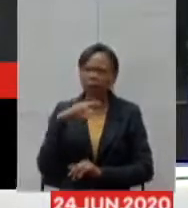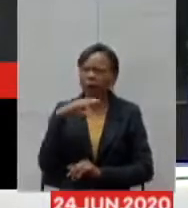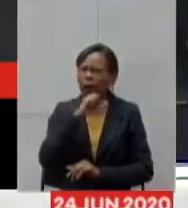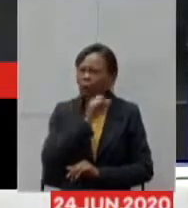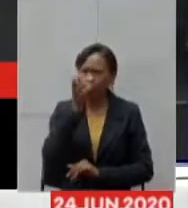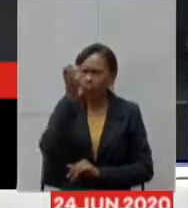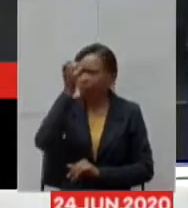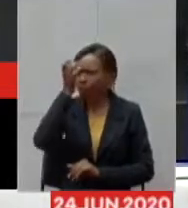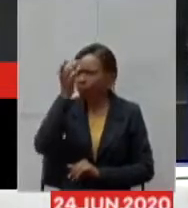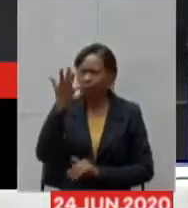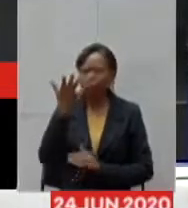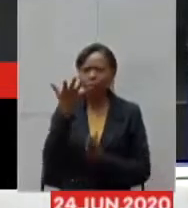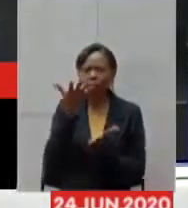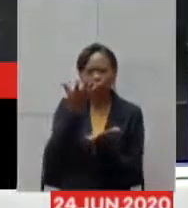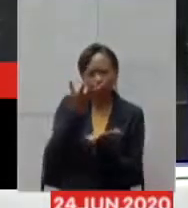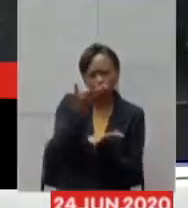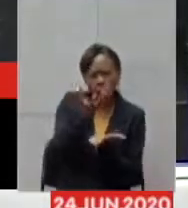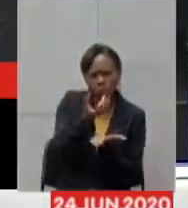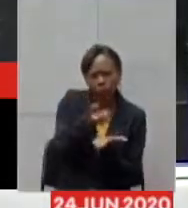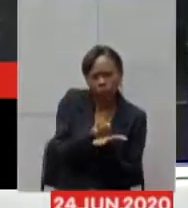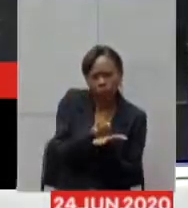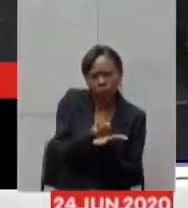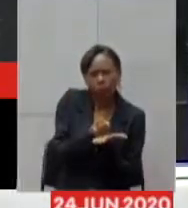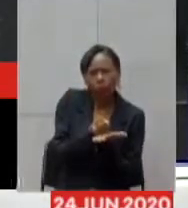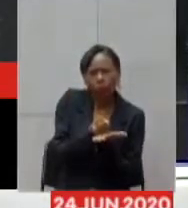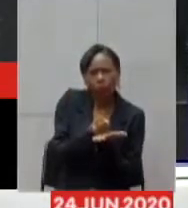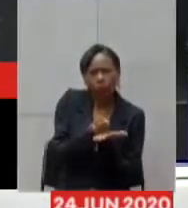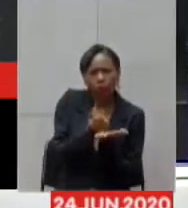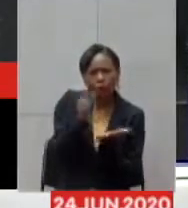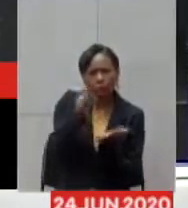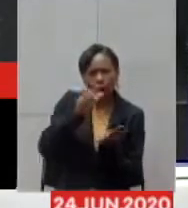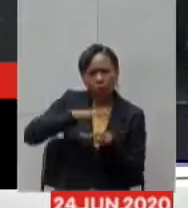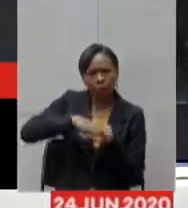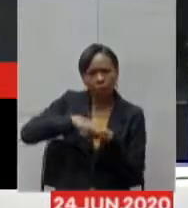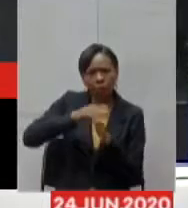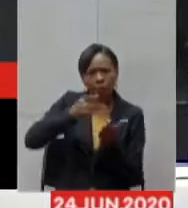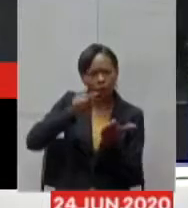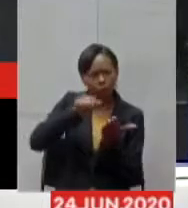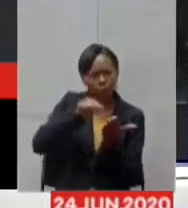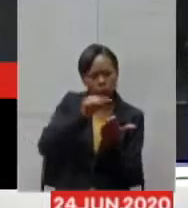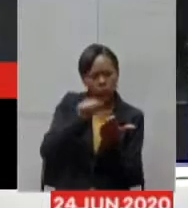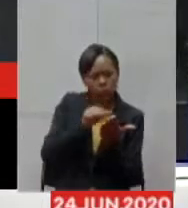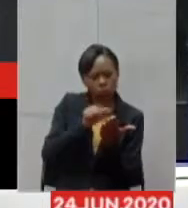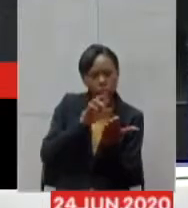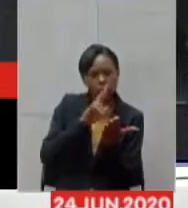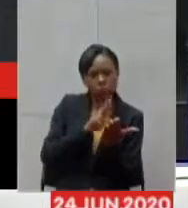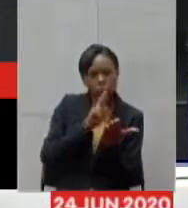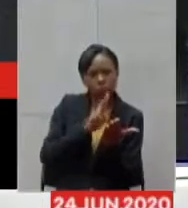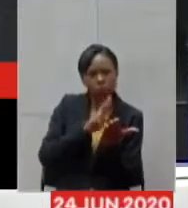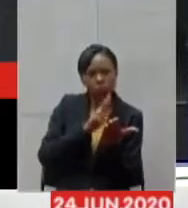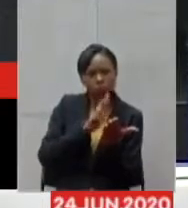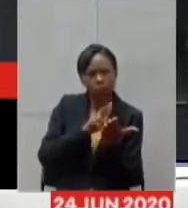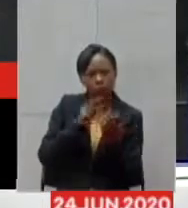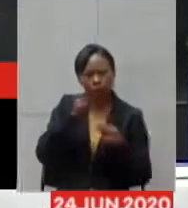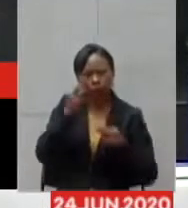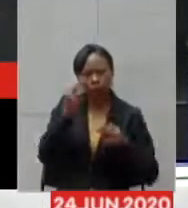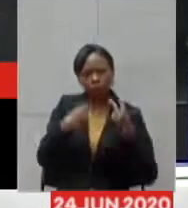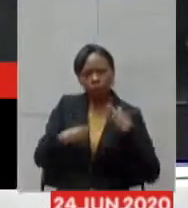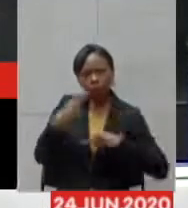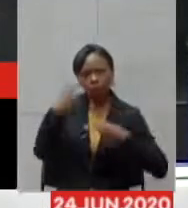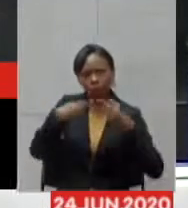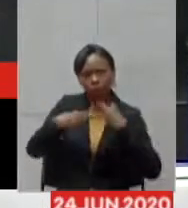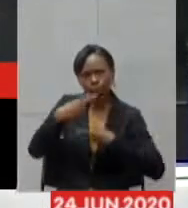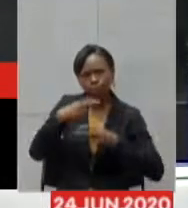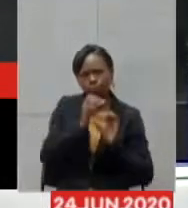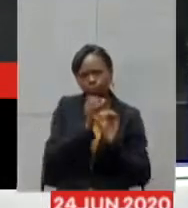programa e fazer a testagem virtual. Isso para nós é muito importante, porque também serve como mecanismo para